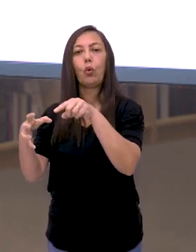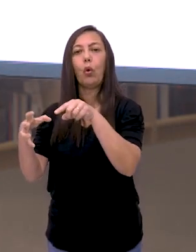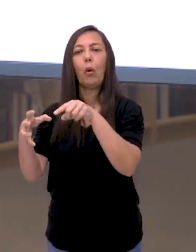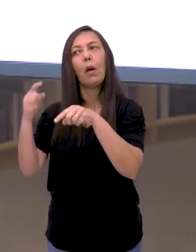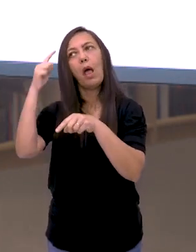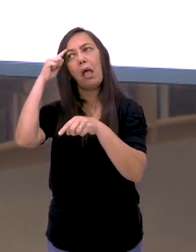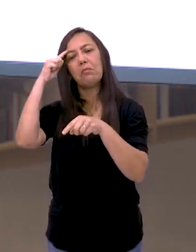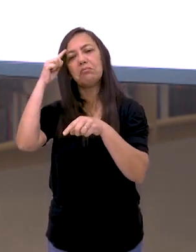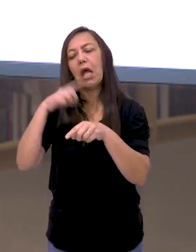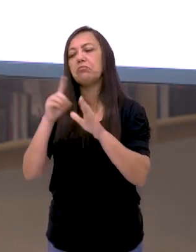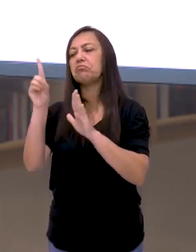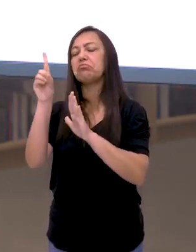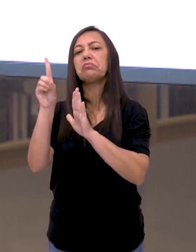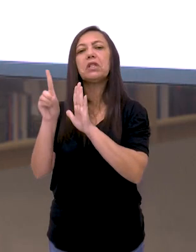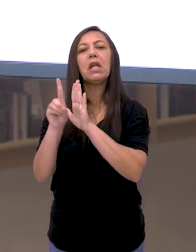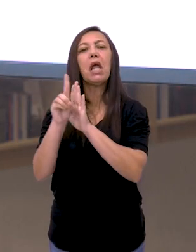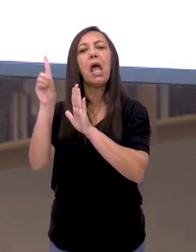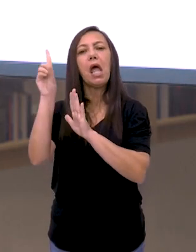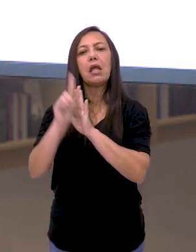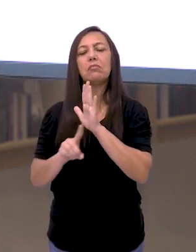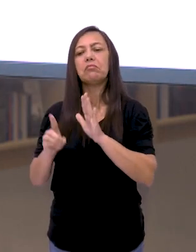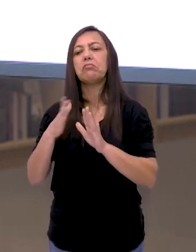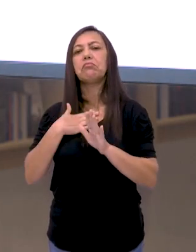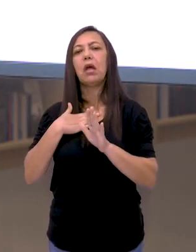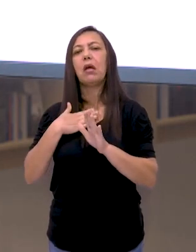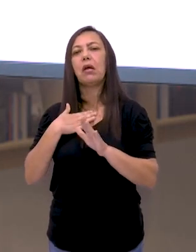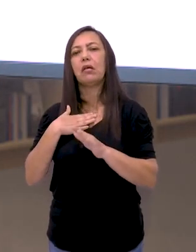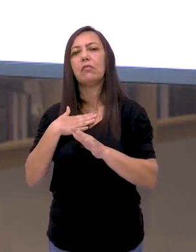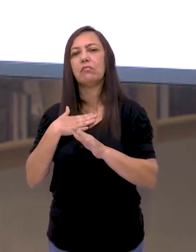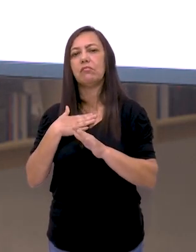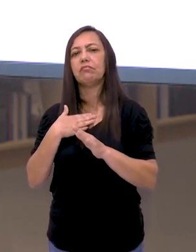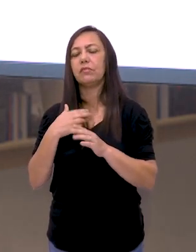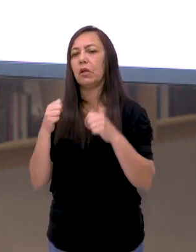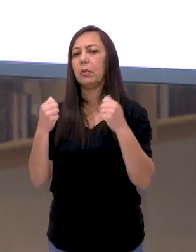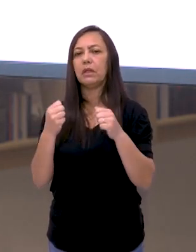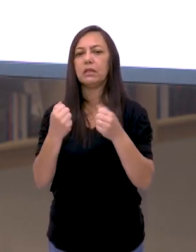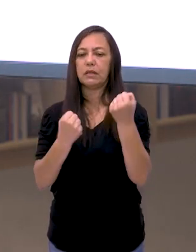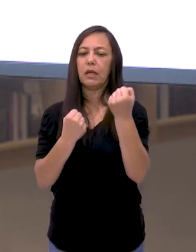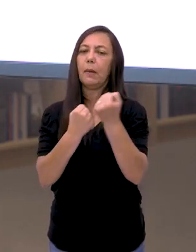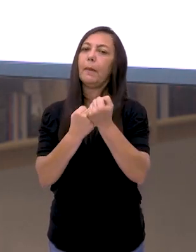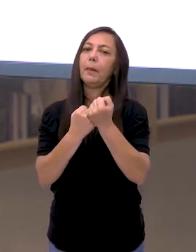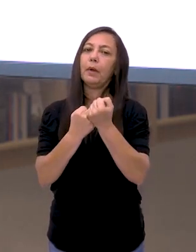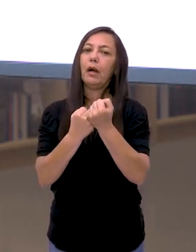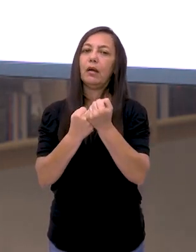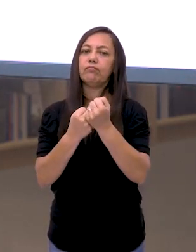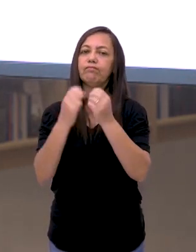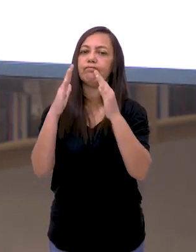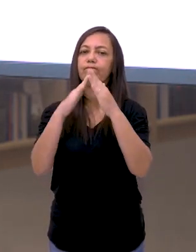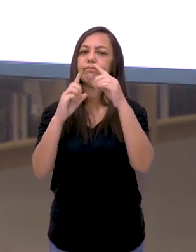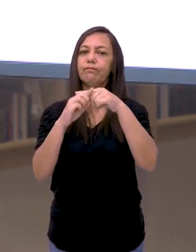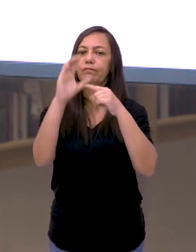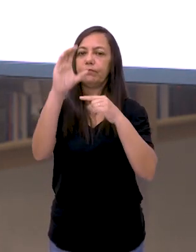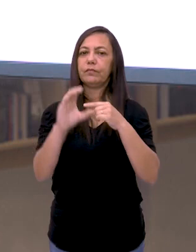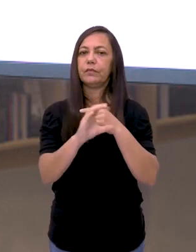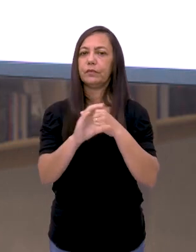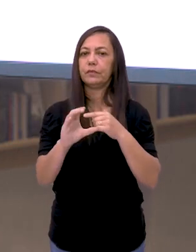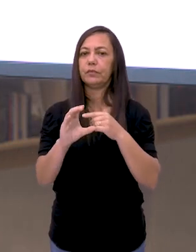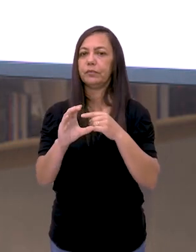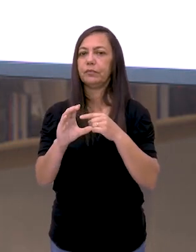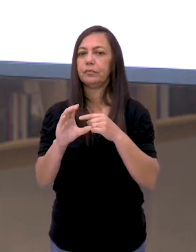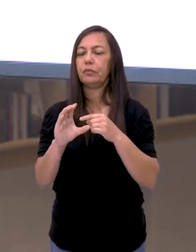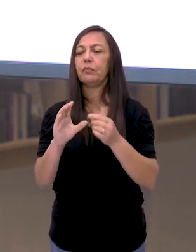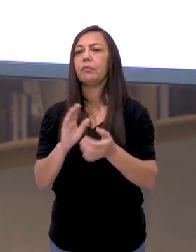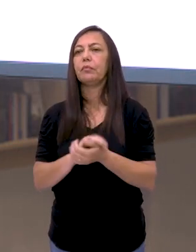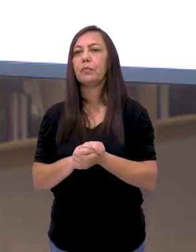direito de fazer aquilo que eles mesmos entendiam sem precisar do apoio da igreja católica. Até porque eles se sentiam perseguidos quando a igreja